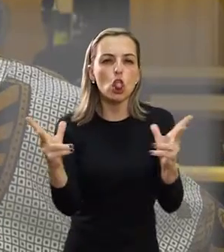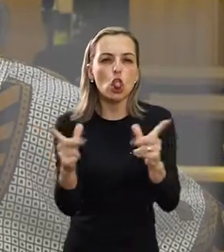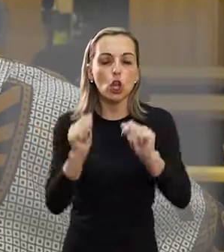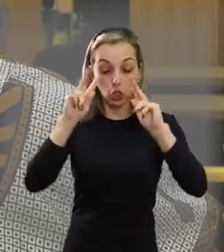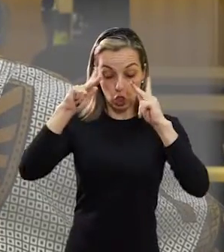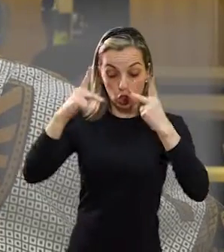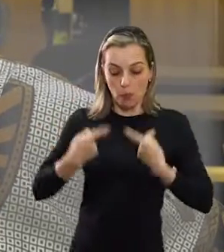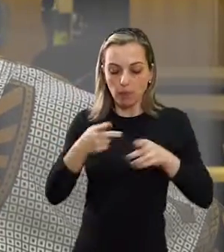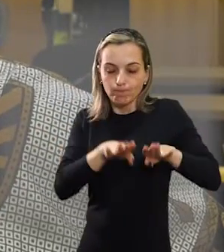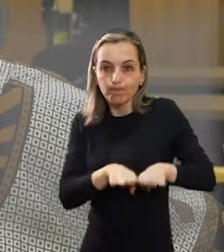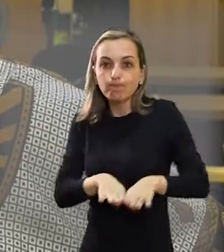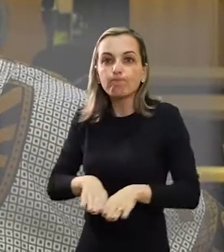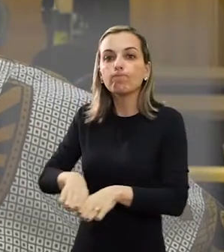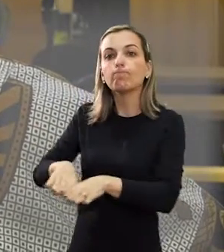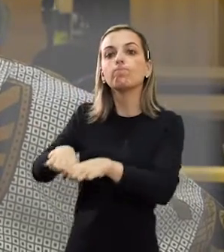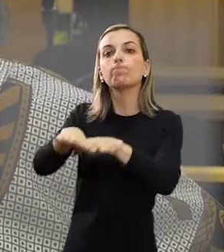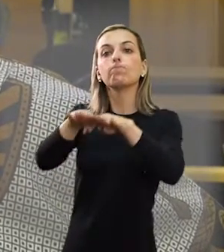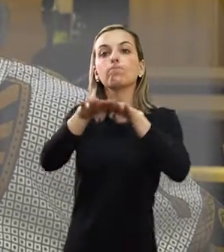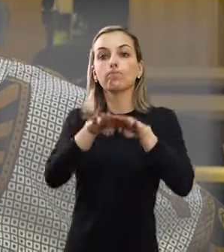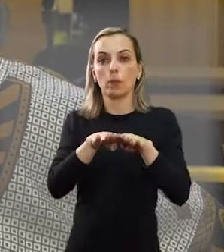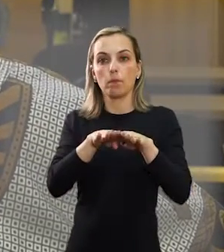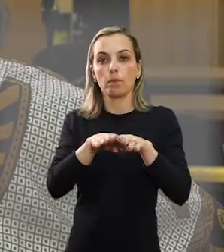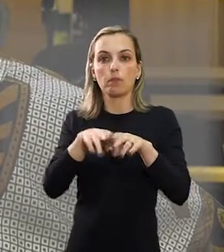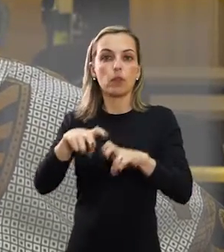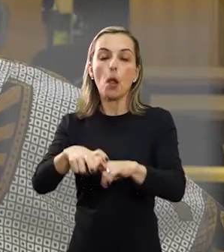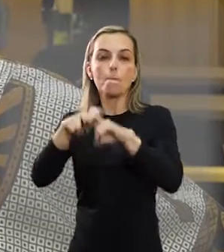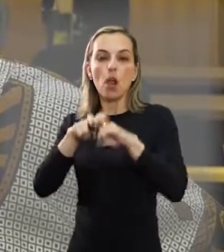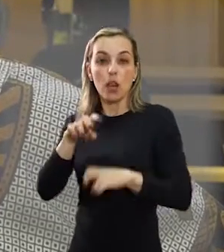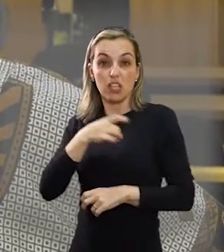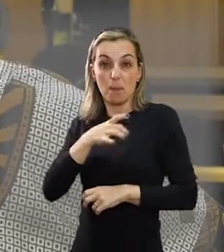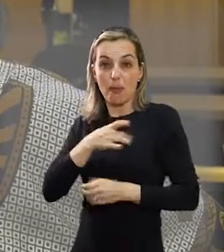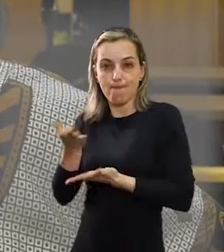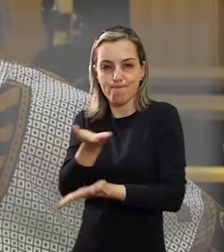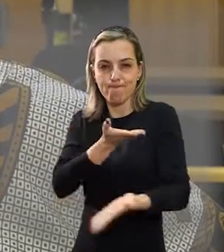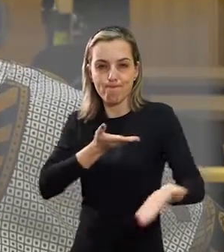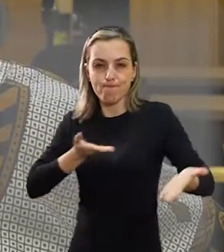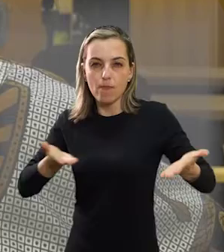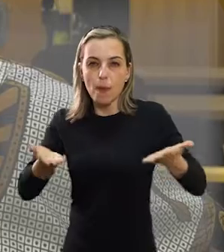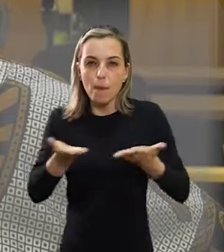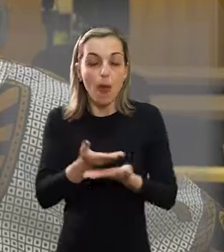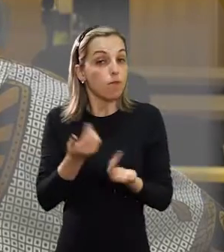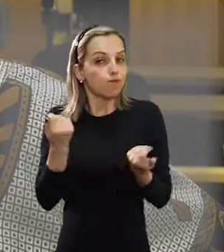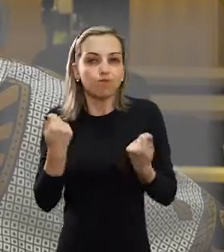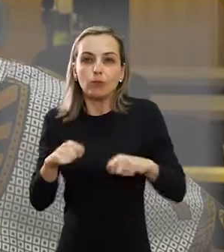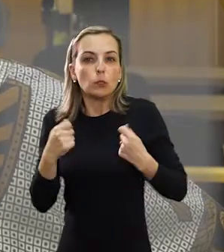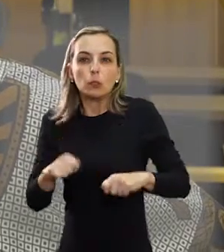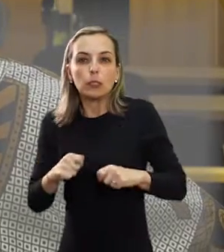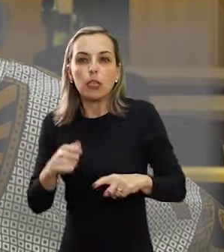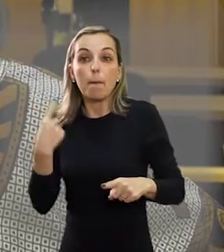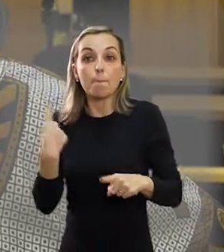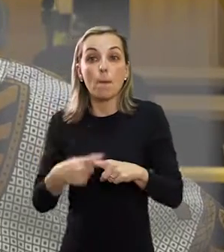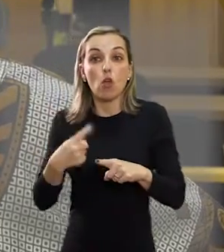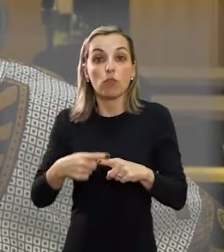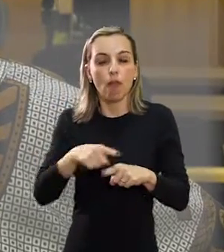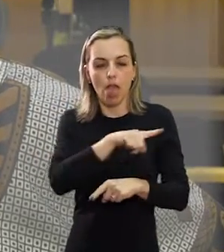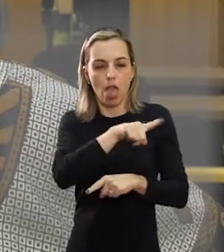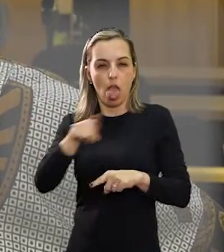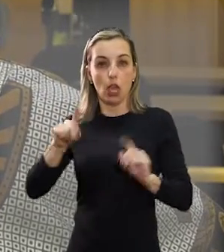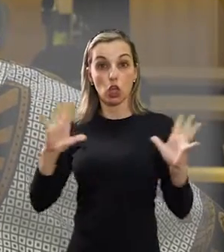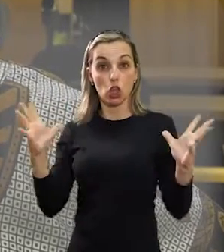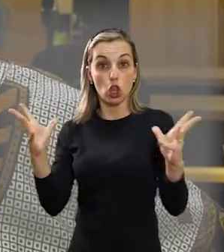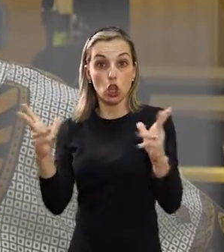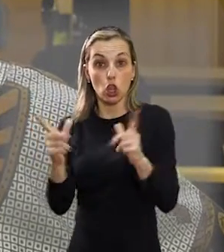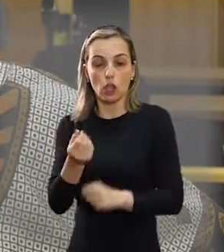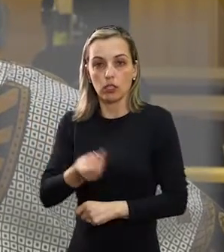viver esta situação de um ter medo do outro. se somos a mesma